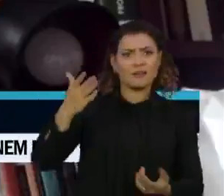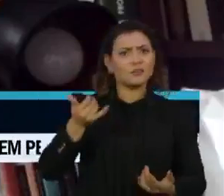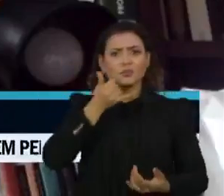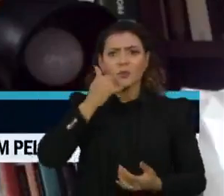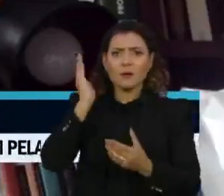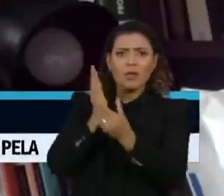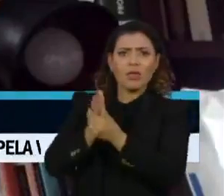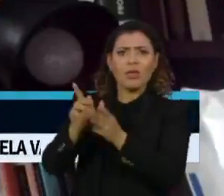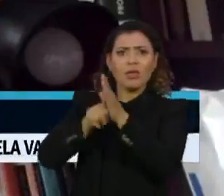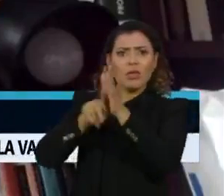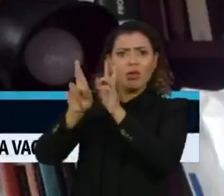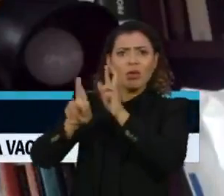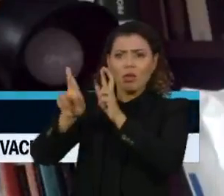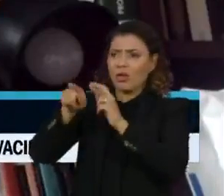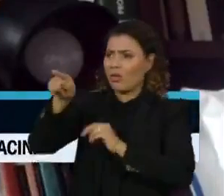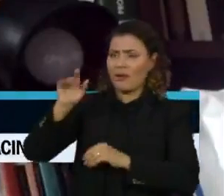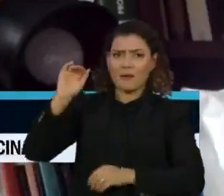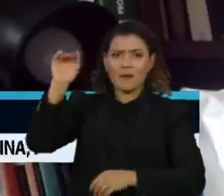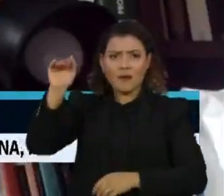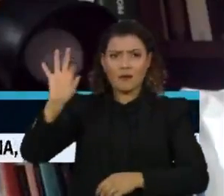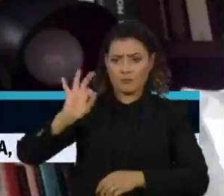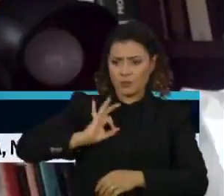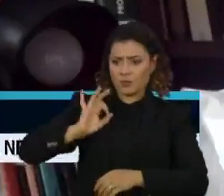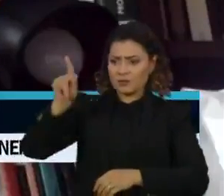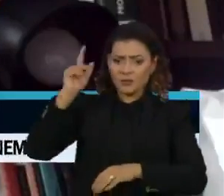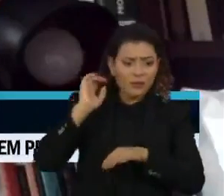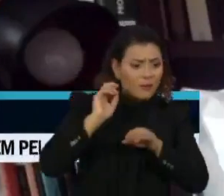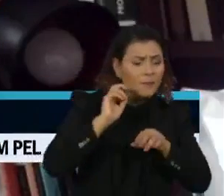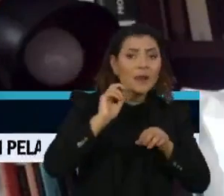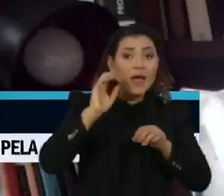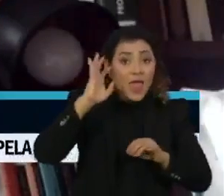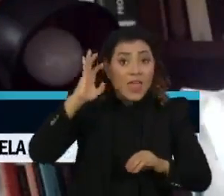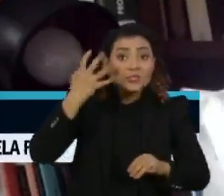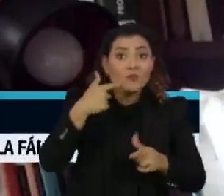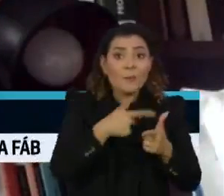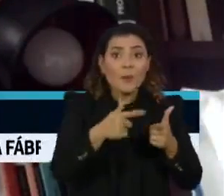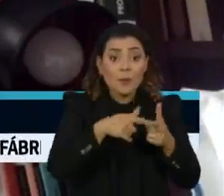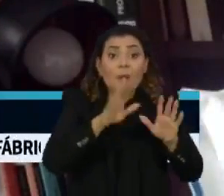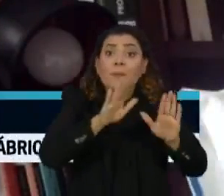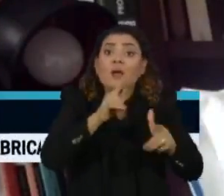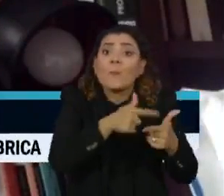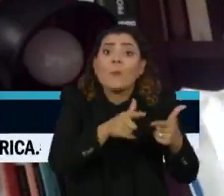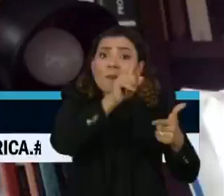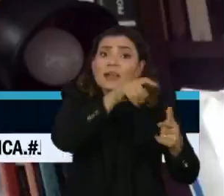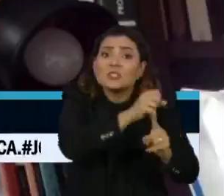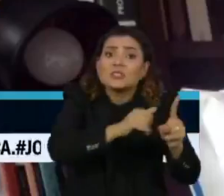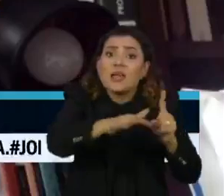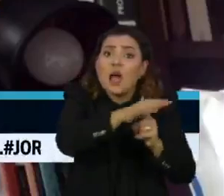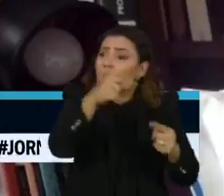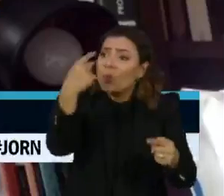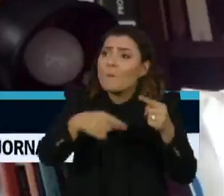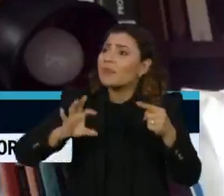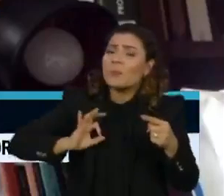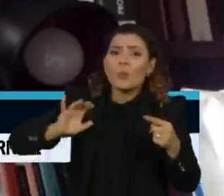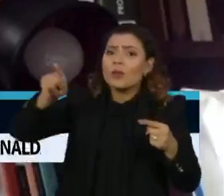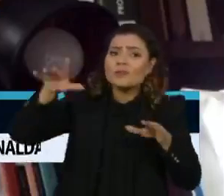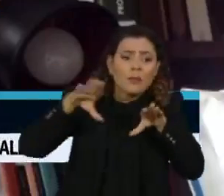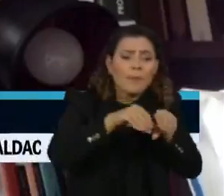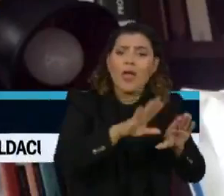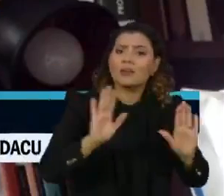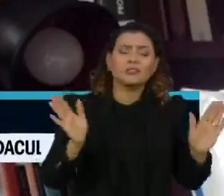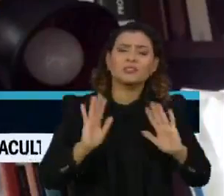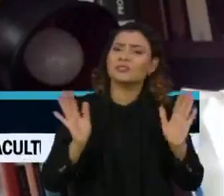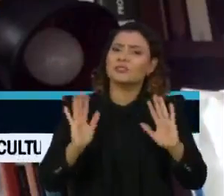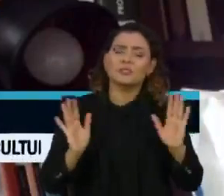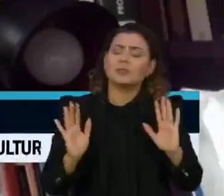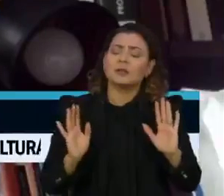policial, o direito penal para resolver esse tipo de questão social, parece absolutamente inadequado, inoportuno,